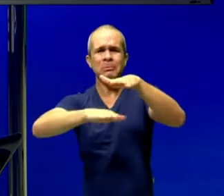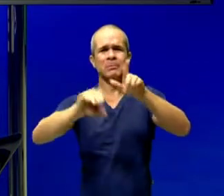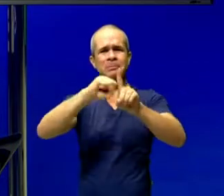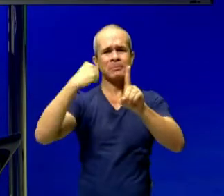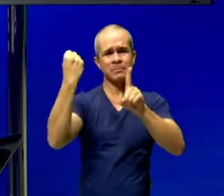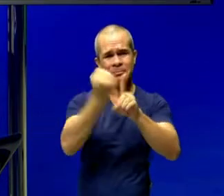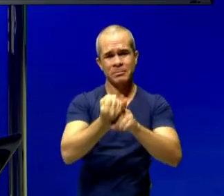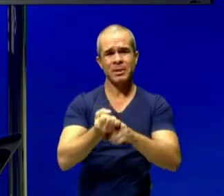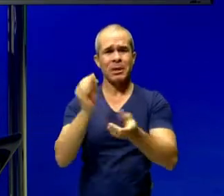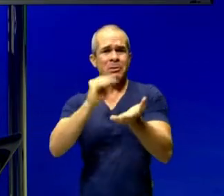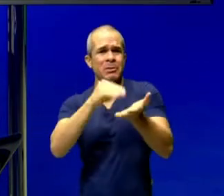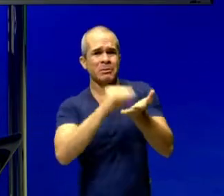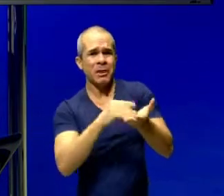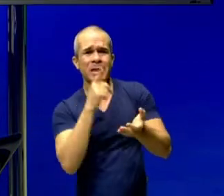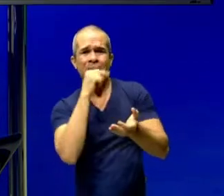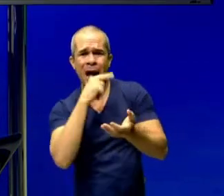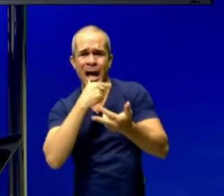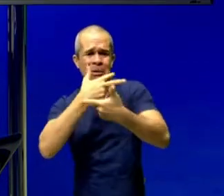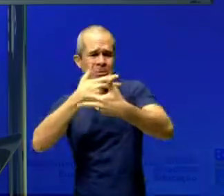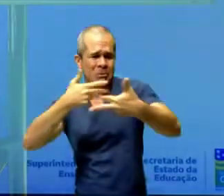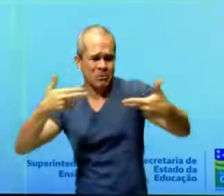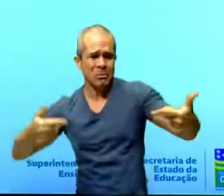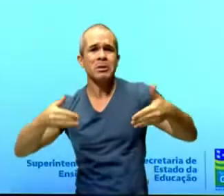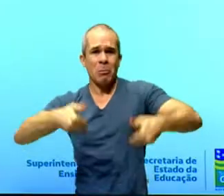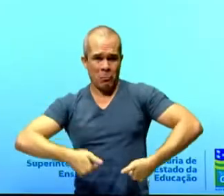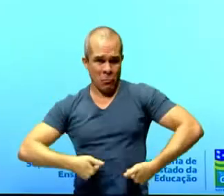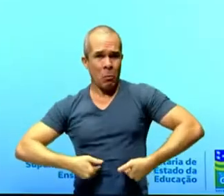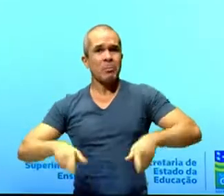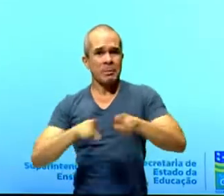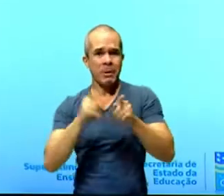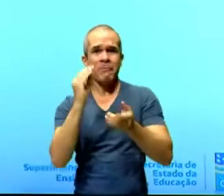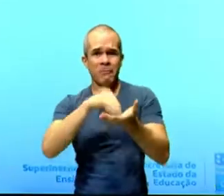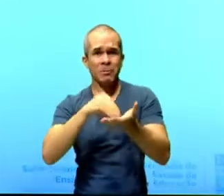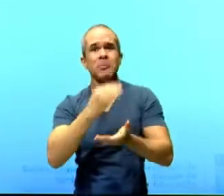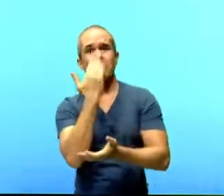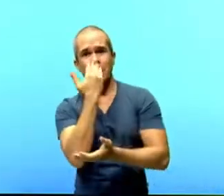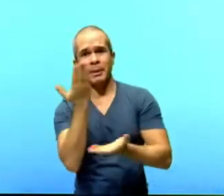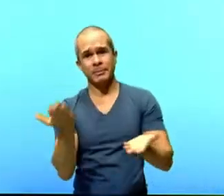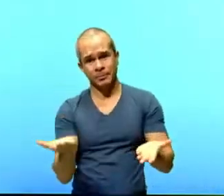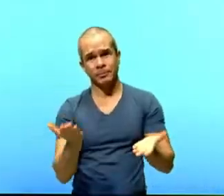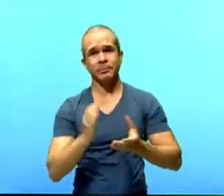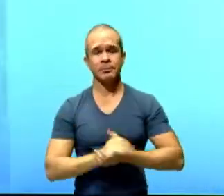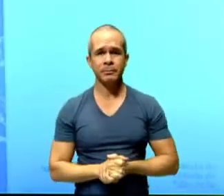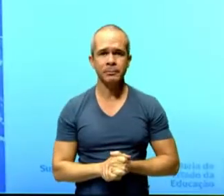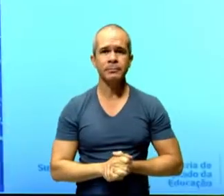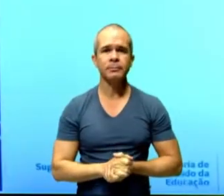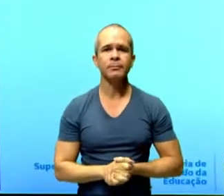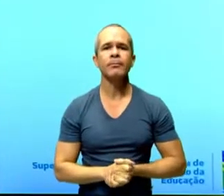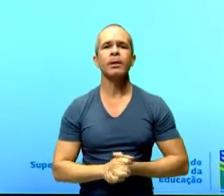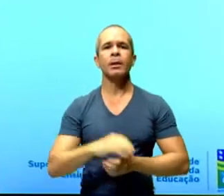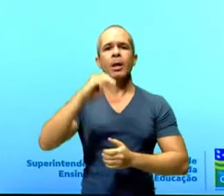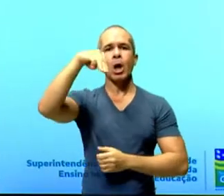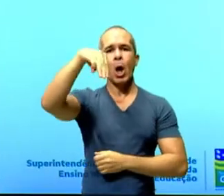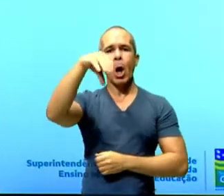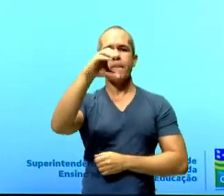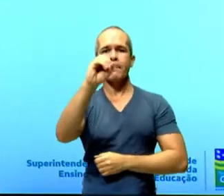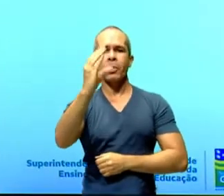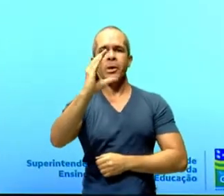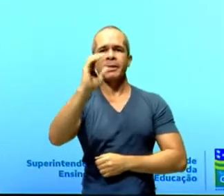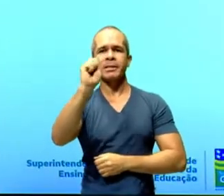abastecimento, fome, etc. Tá bom? Observem aí agora o caso de Moçambique.